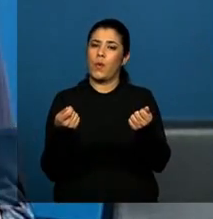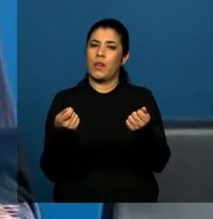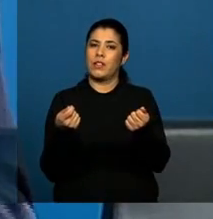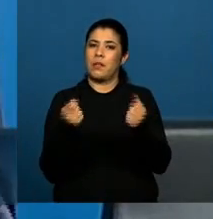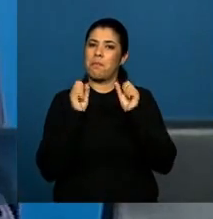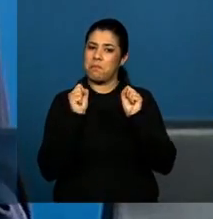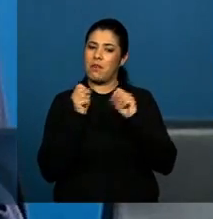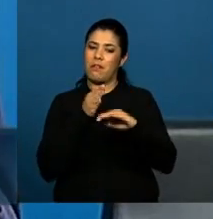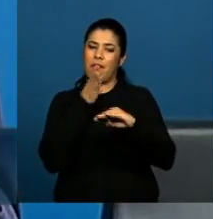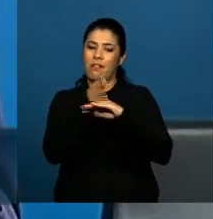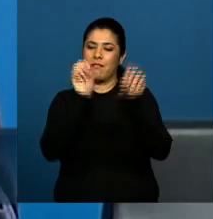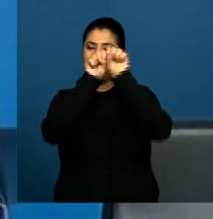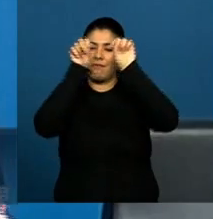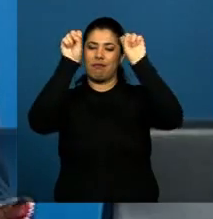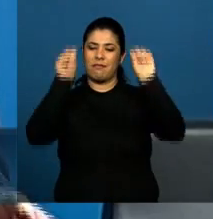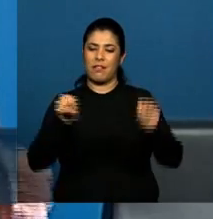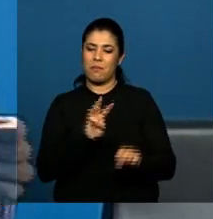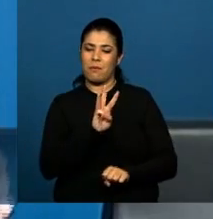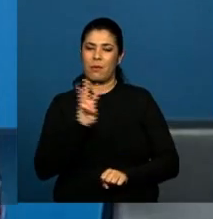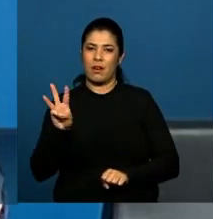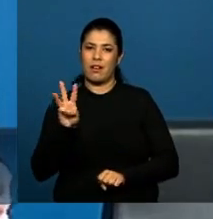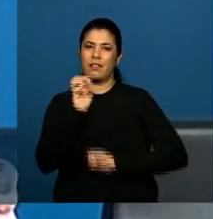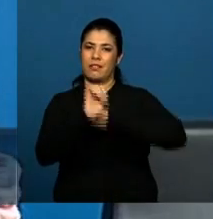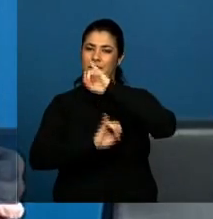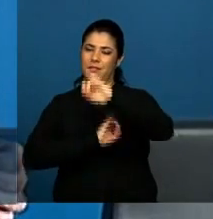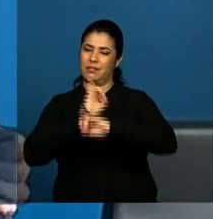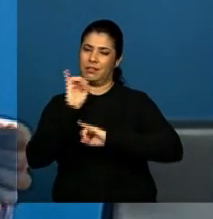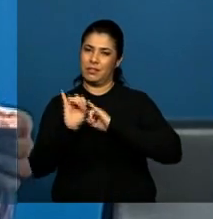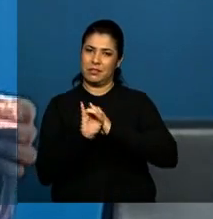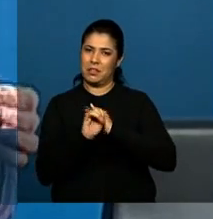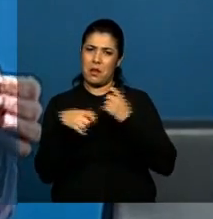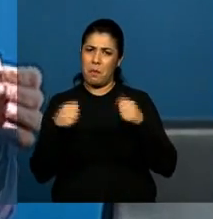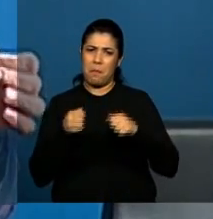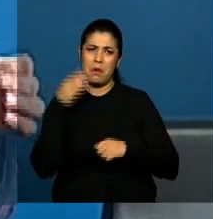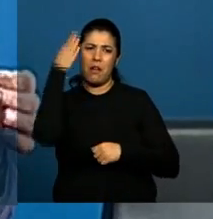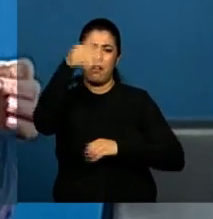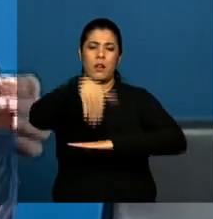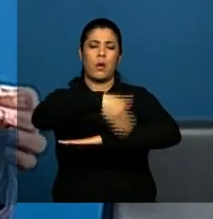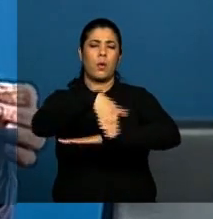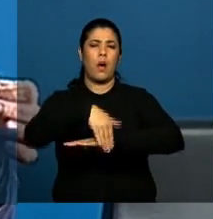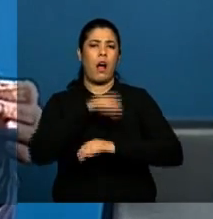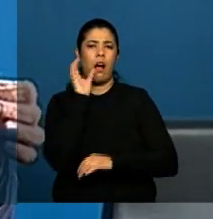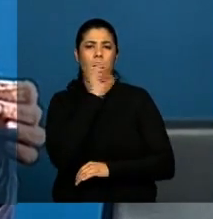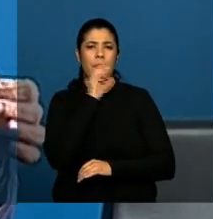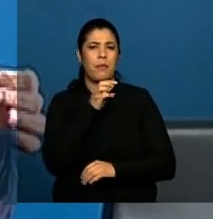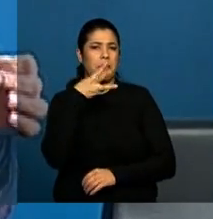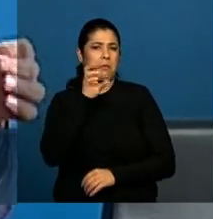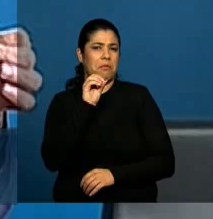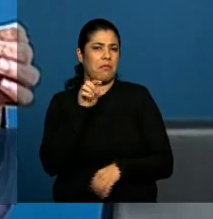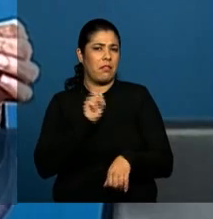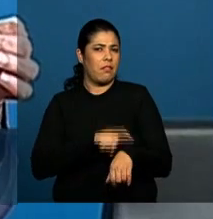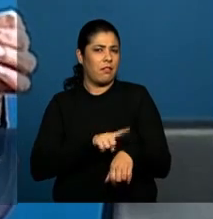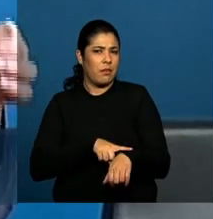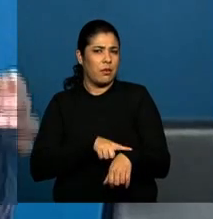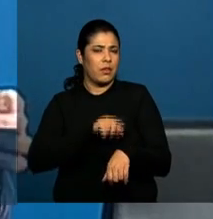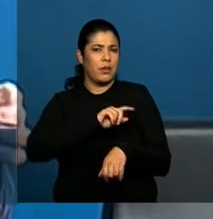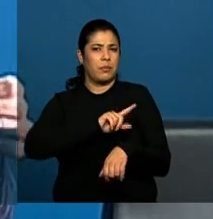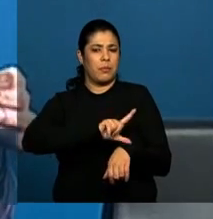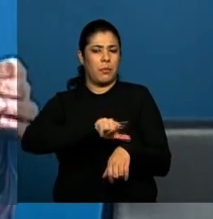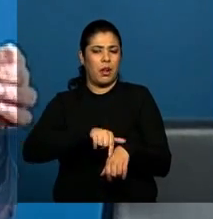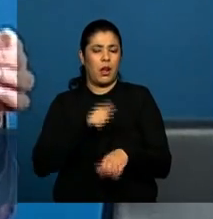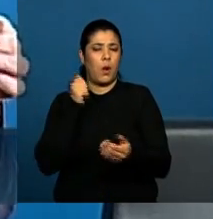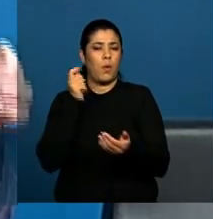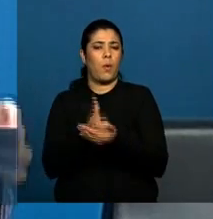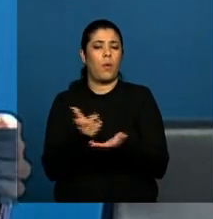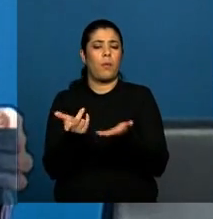mercado de casa, você pode em 30 segundos comprar um livro